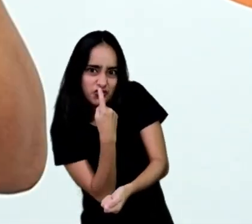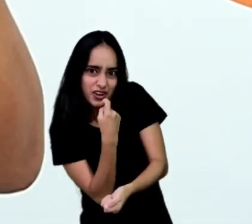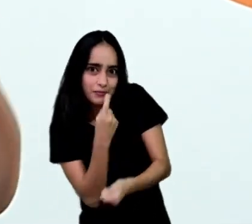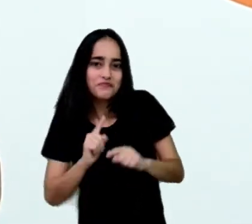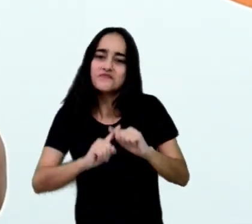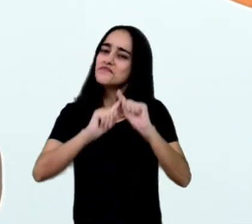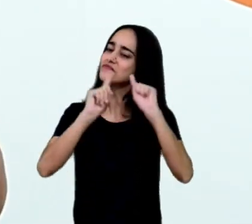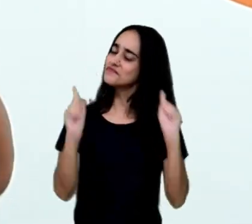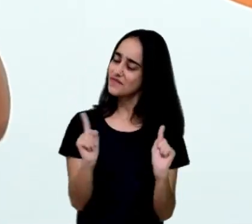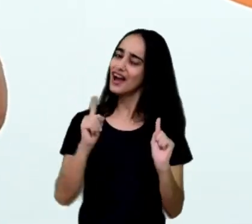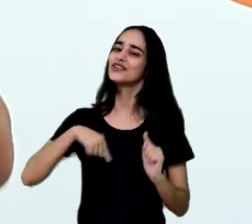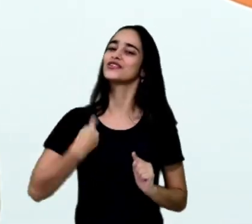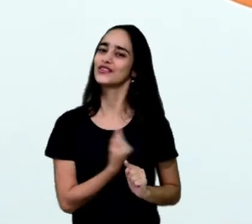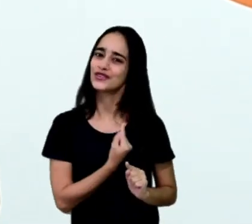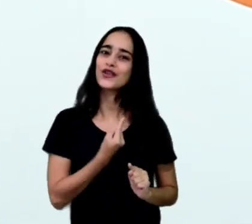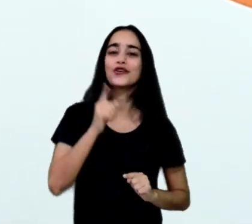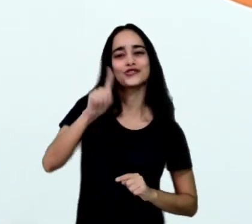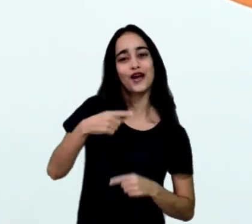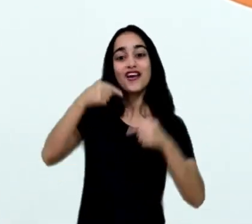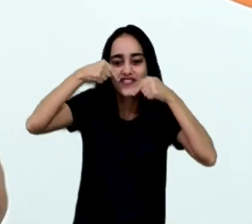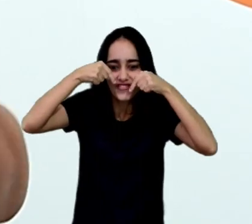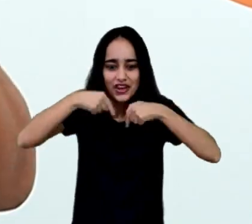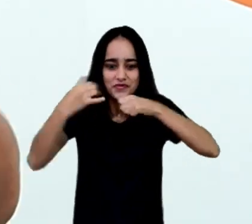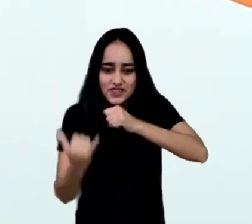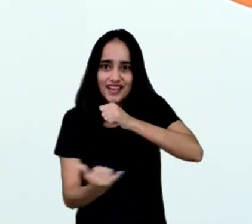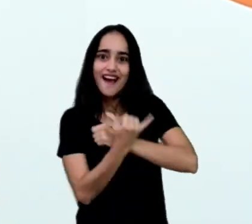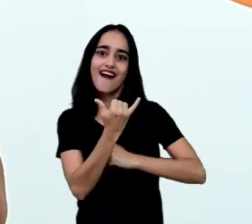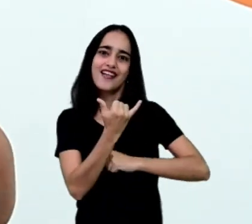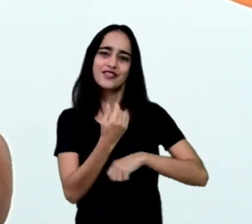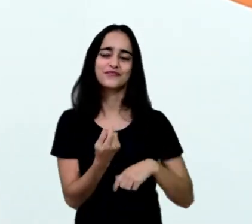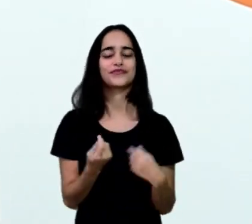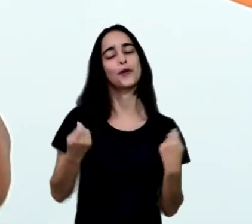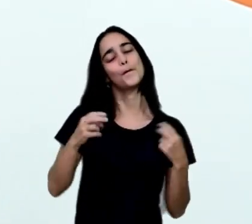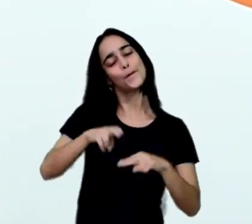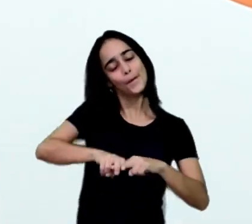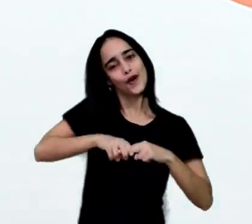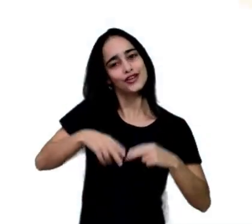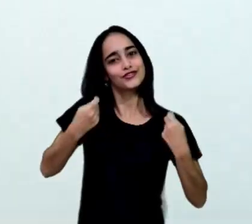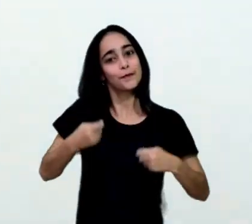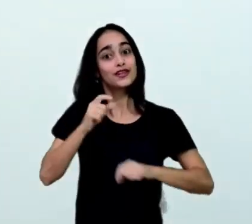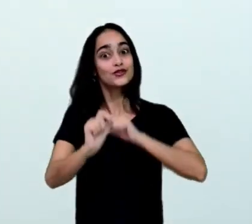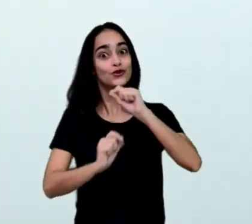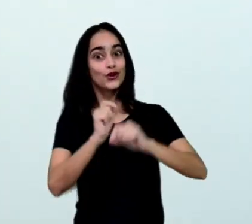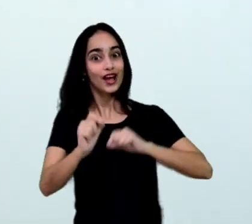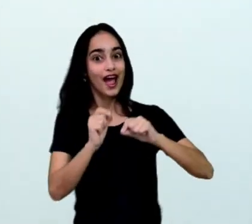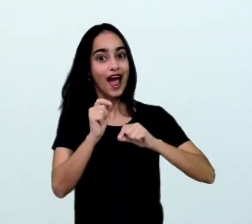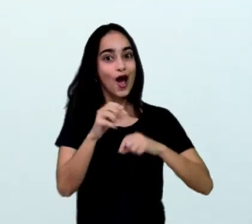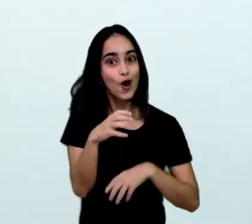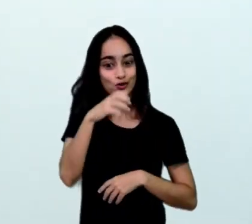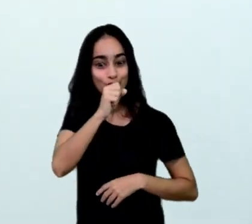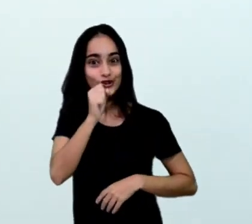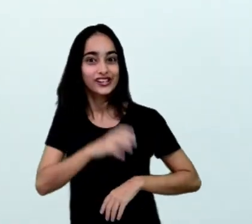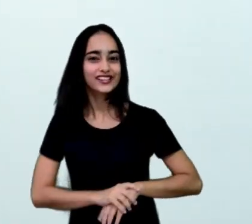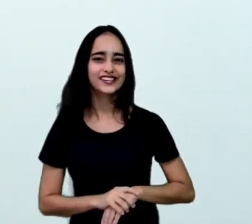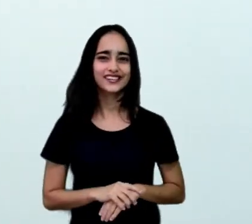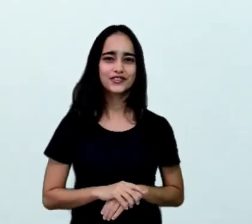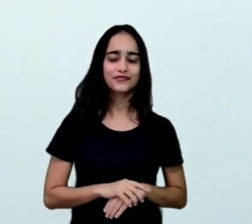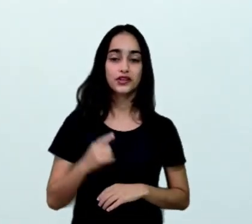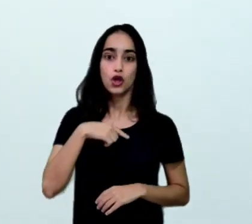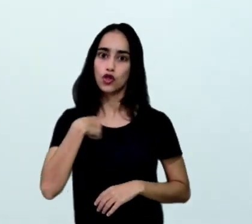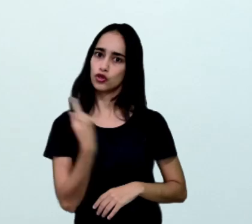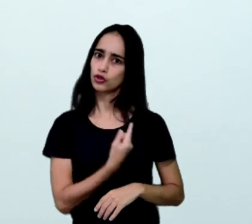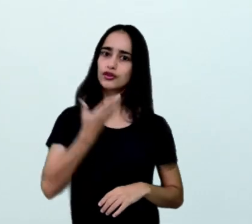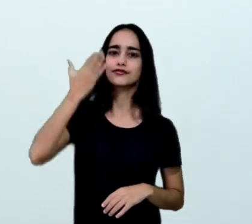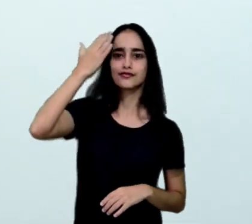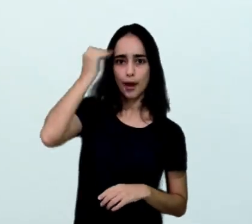vampiro enganado. E por isso ele está pedindo aí. Suco? Eu quero suco. Sabemos que em uma receita existem